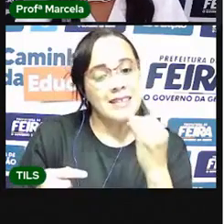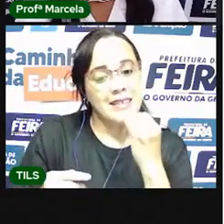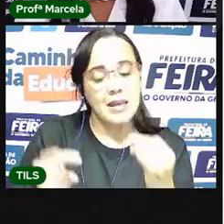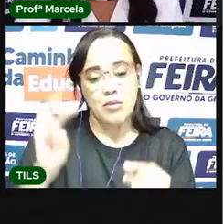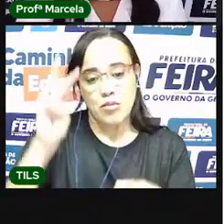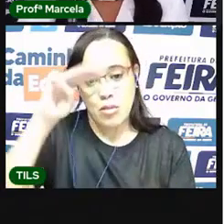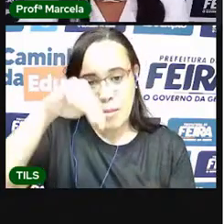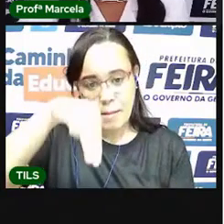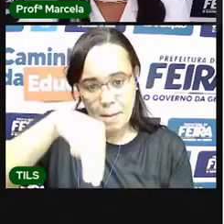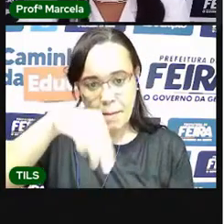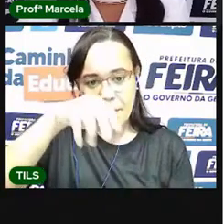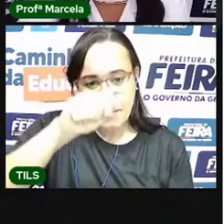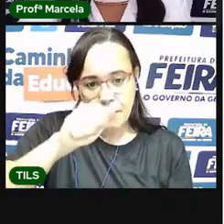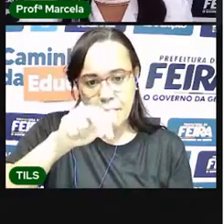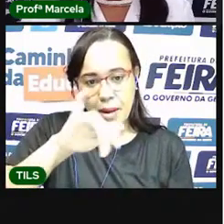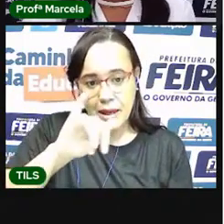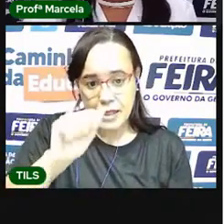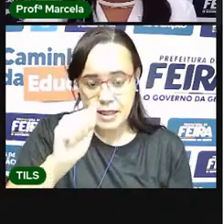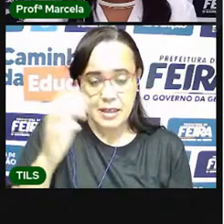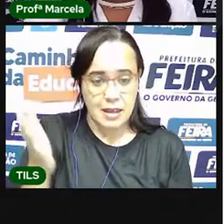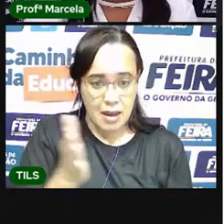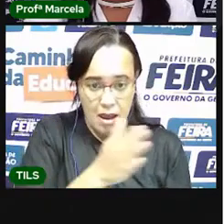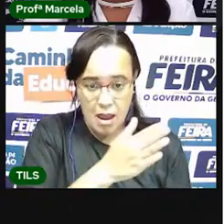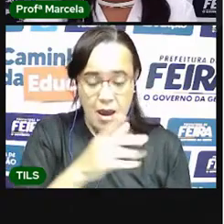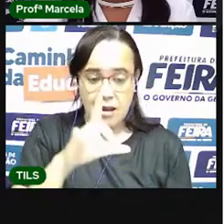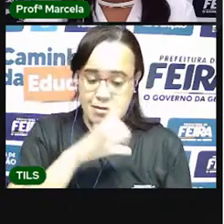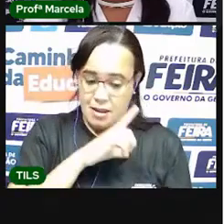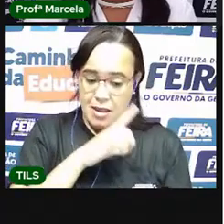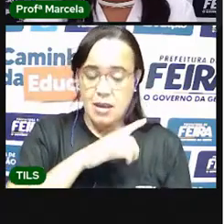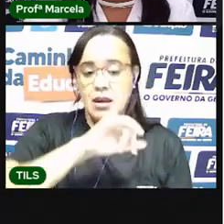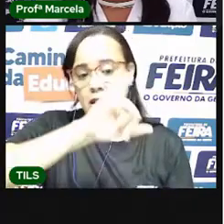Na família de vocês, qual desses nomes tem?